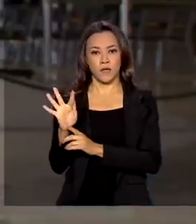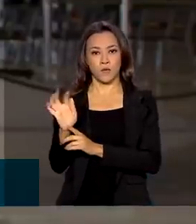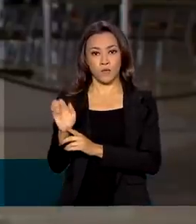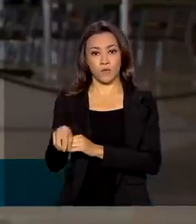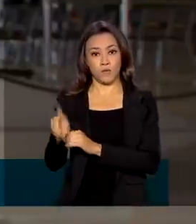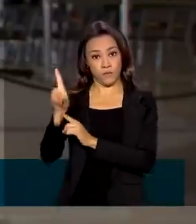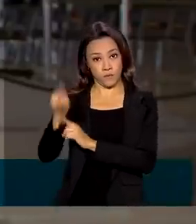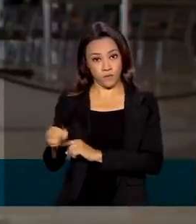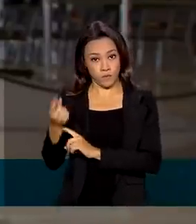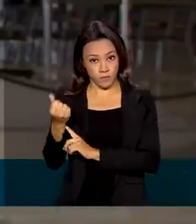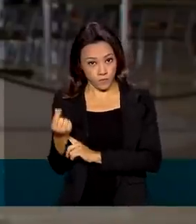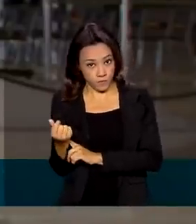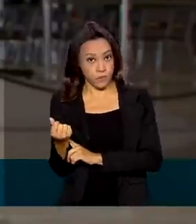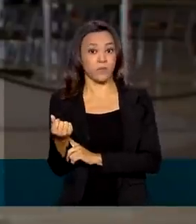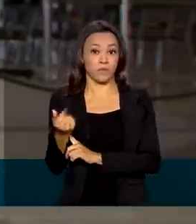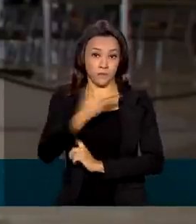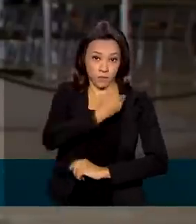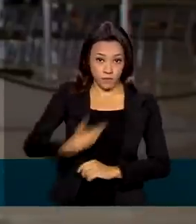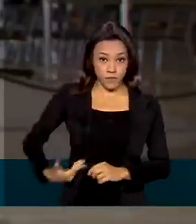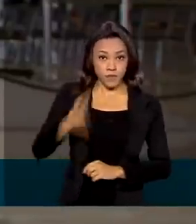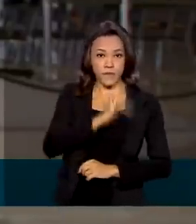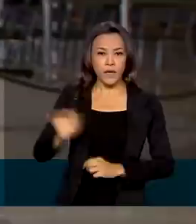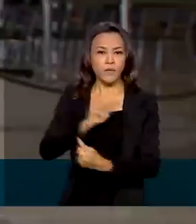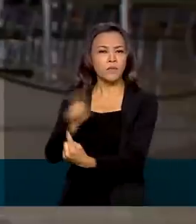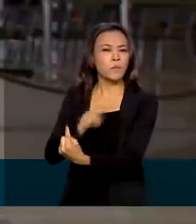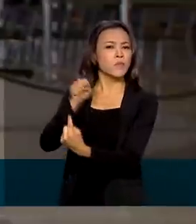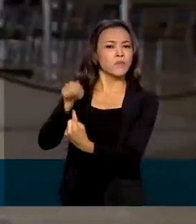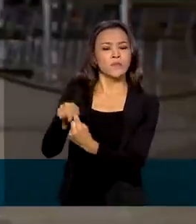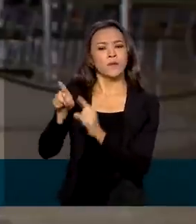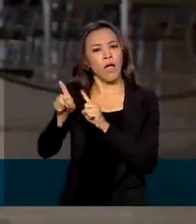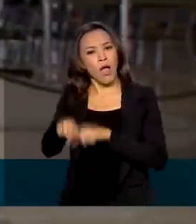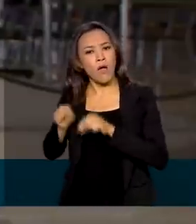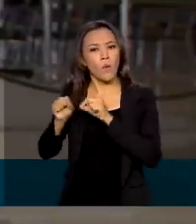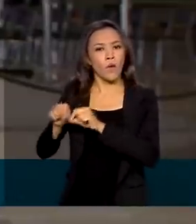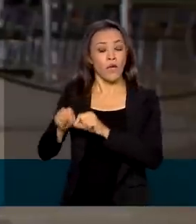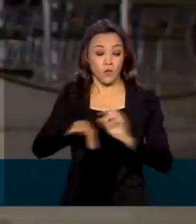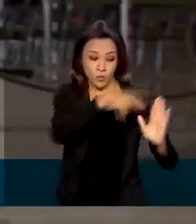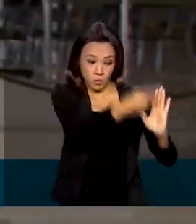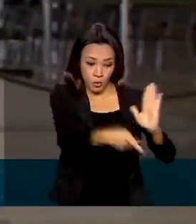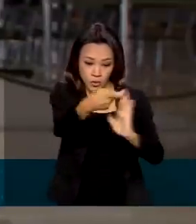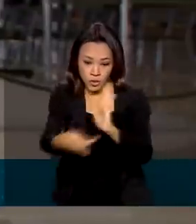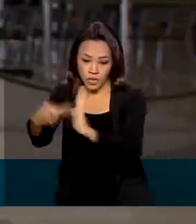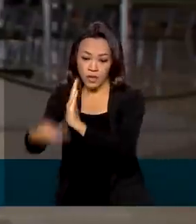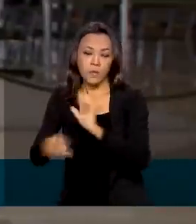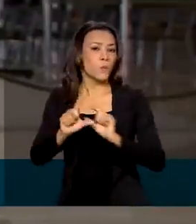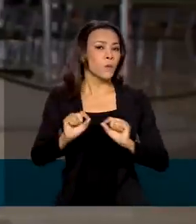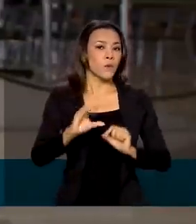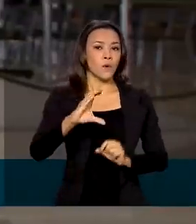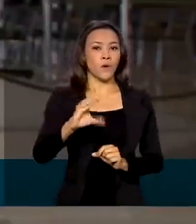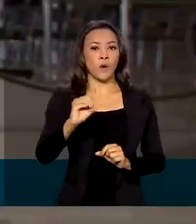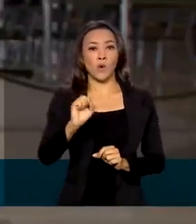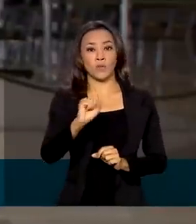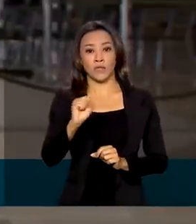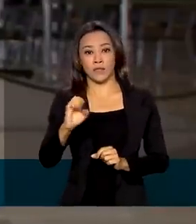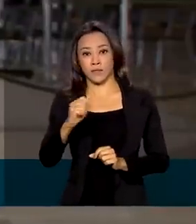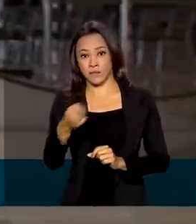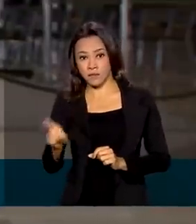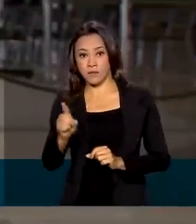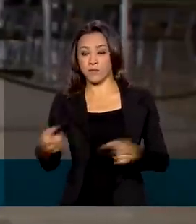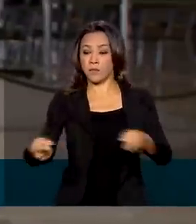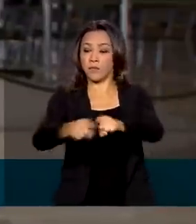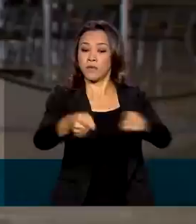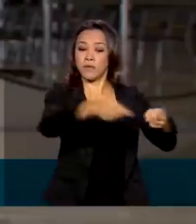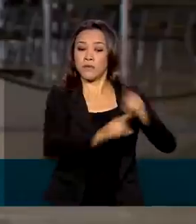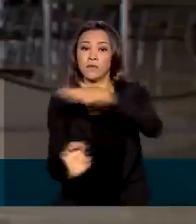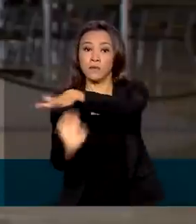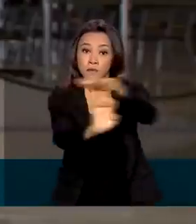do Diário Oficial da União. Esse fundo tem o objetivo de viabilizar os projetos de concessões e também de parcerias públicas privadas. O